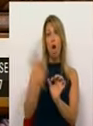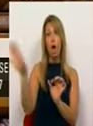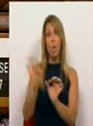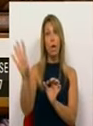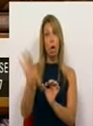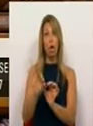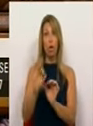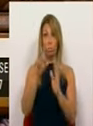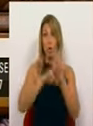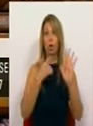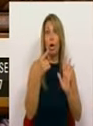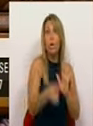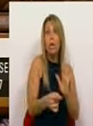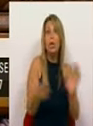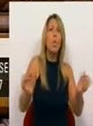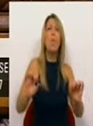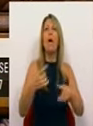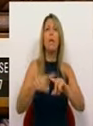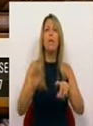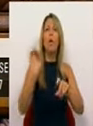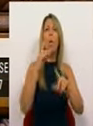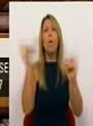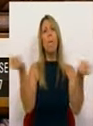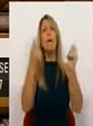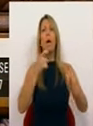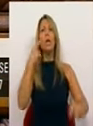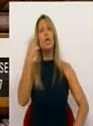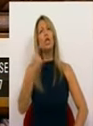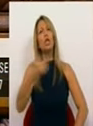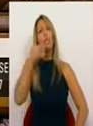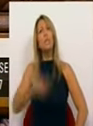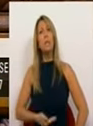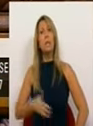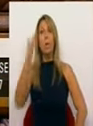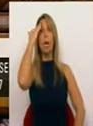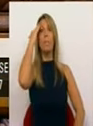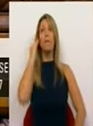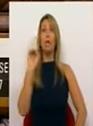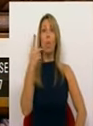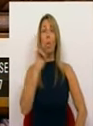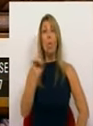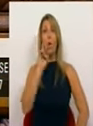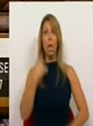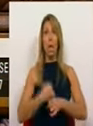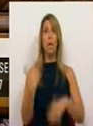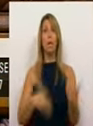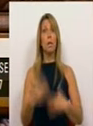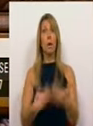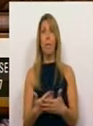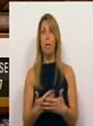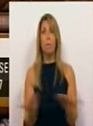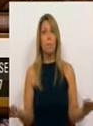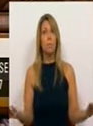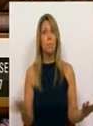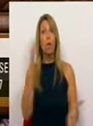relatório, não diferencia nem promove especialização, capacidade ou qualidade de desempenho. O